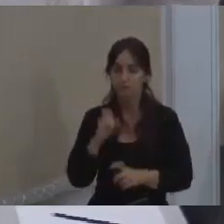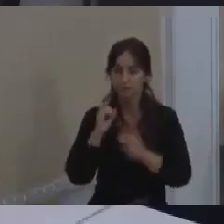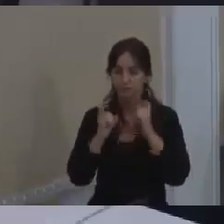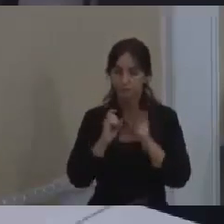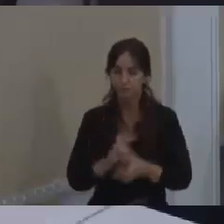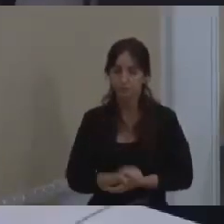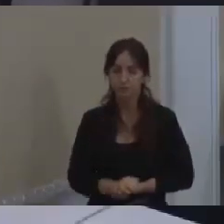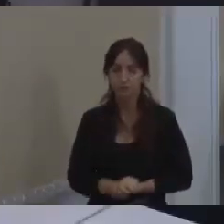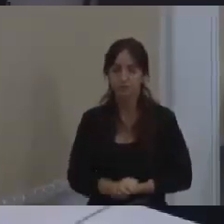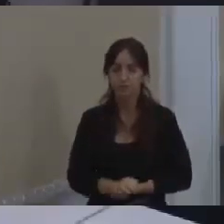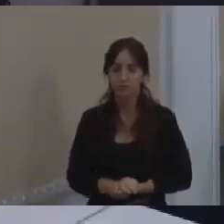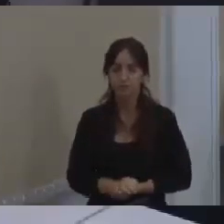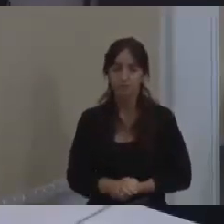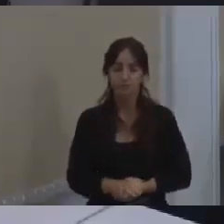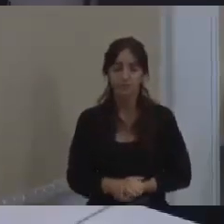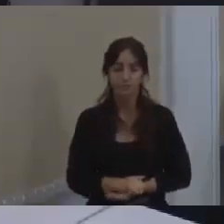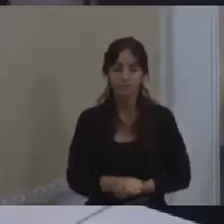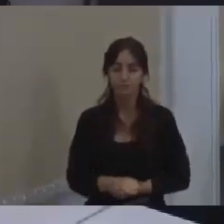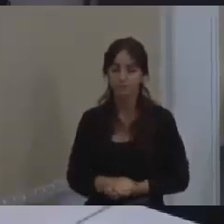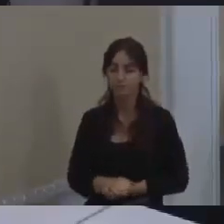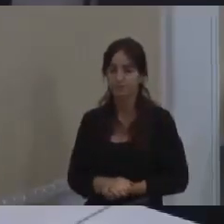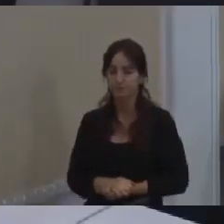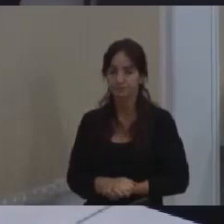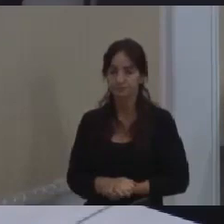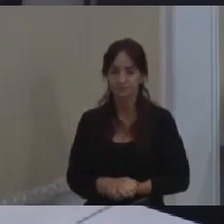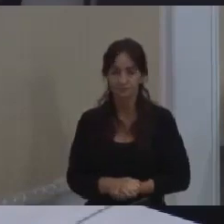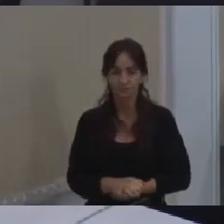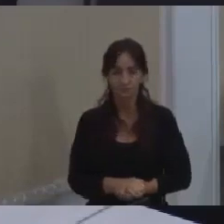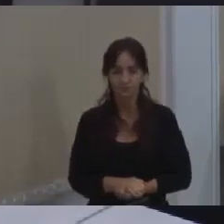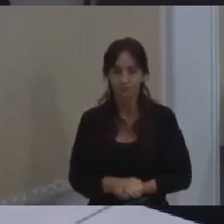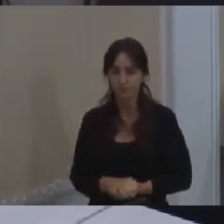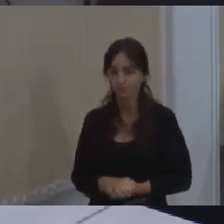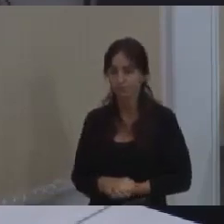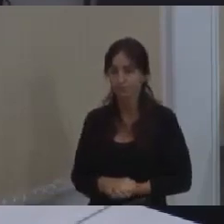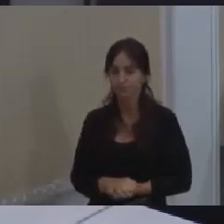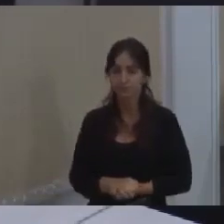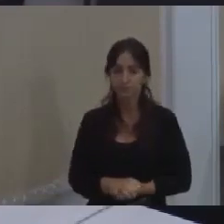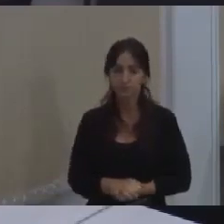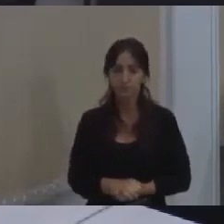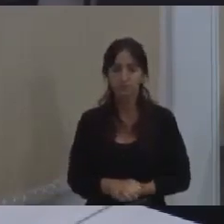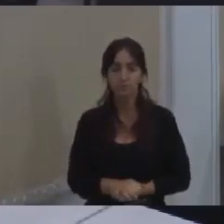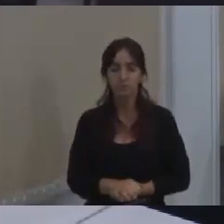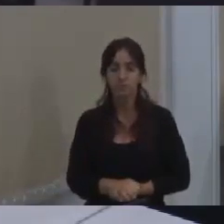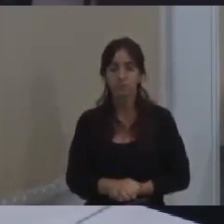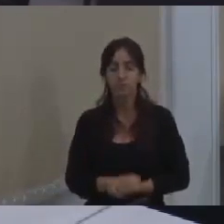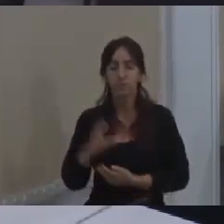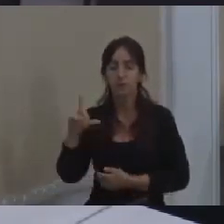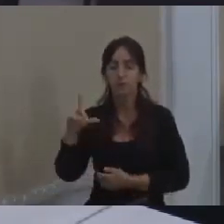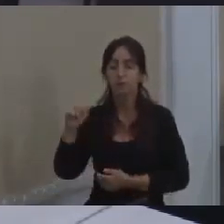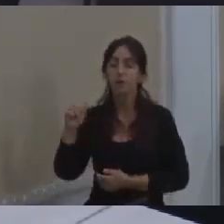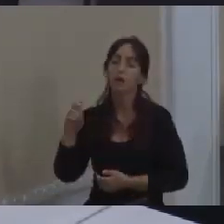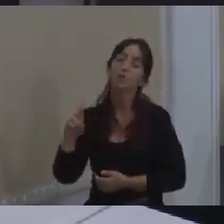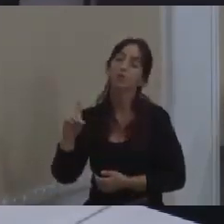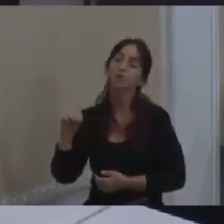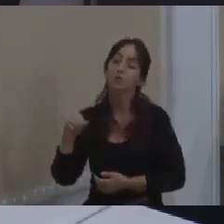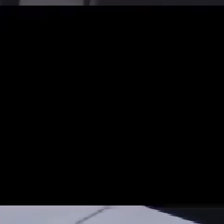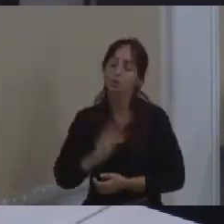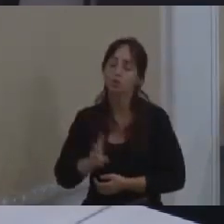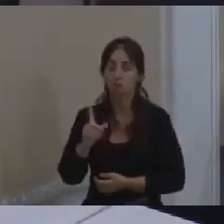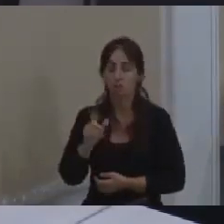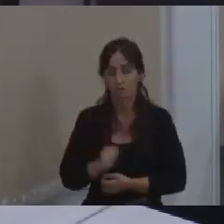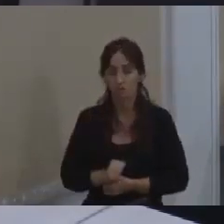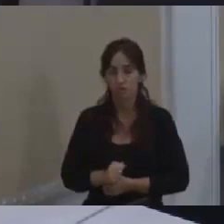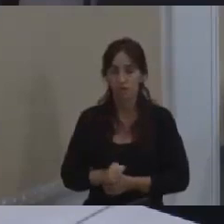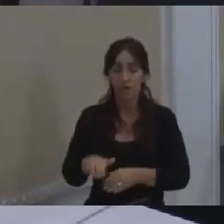Obrigado, vereador. Deixa eu ver. Cumprimos os ritos regimentais. Cláudio, continuando. na